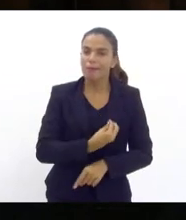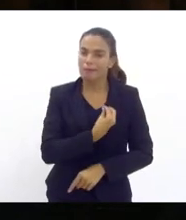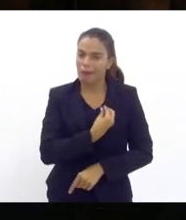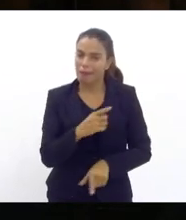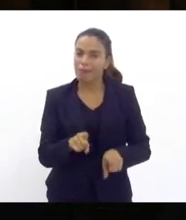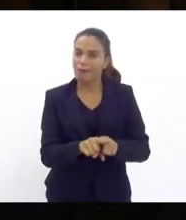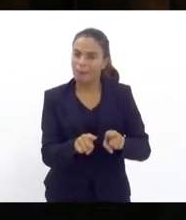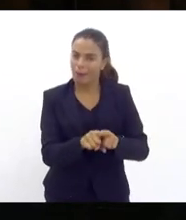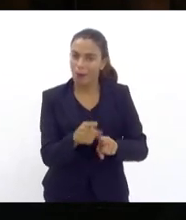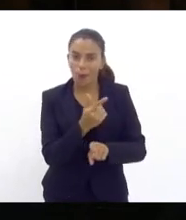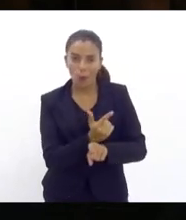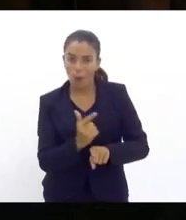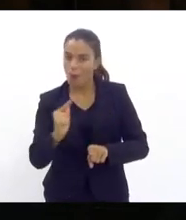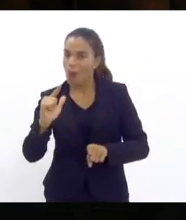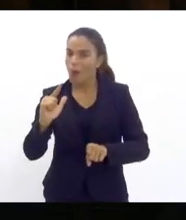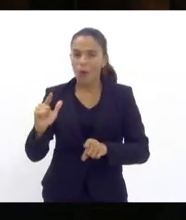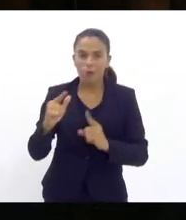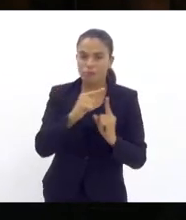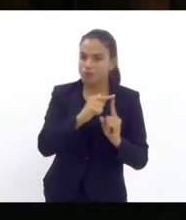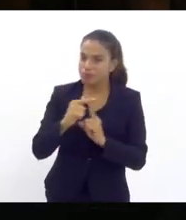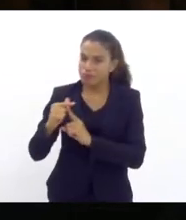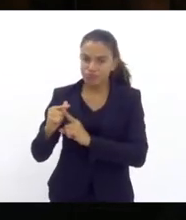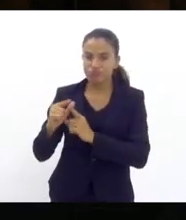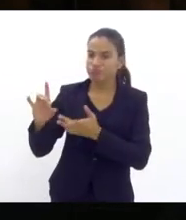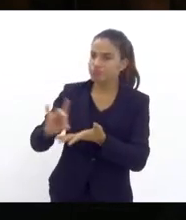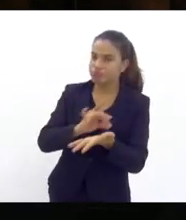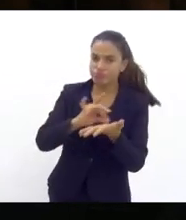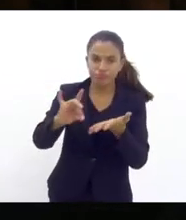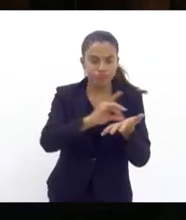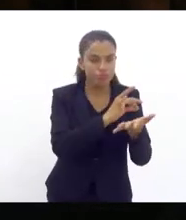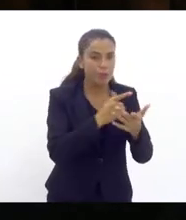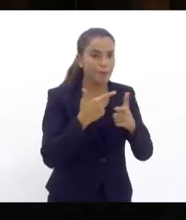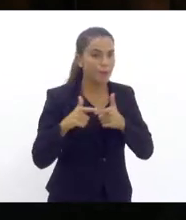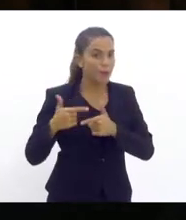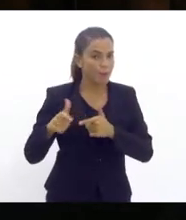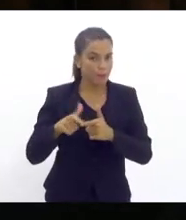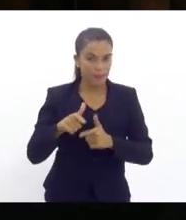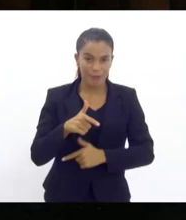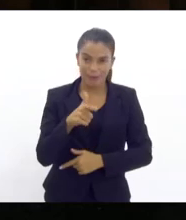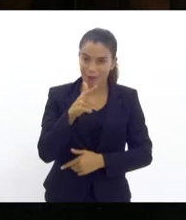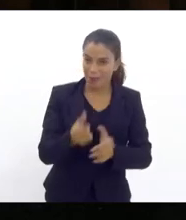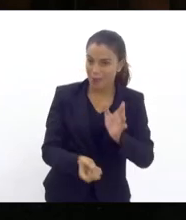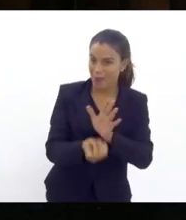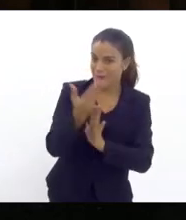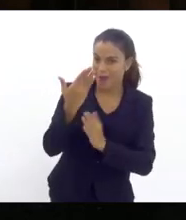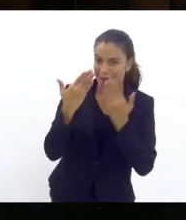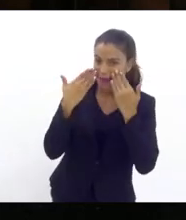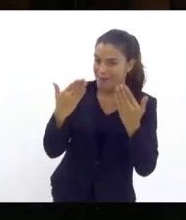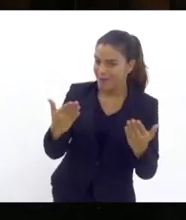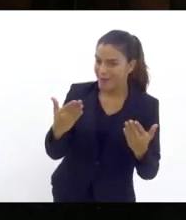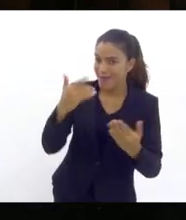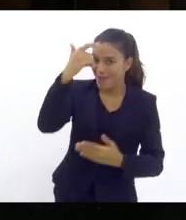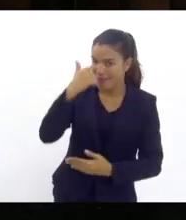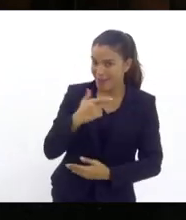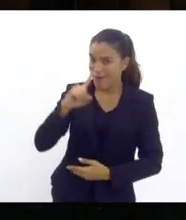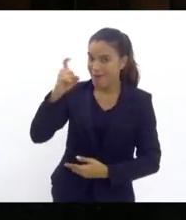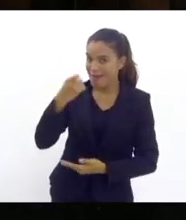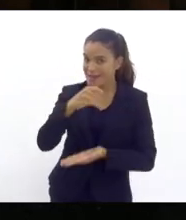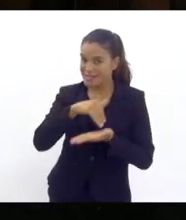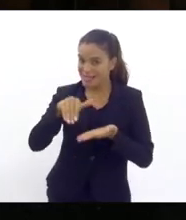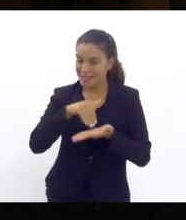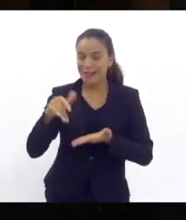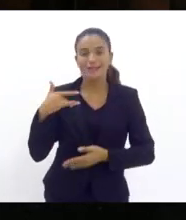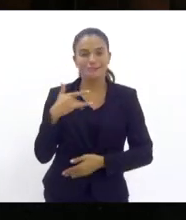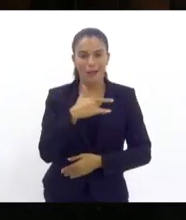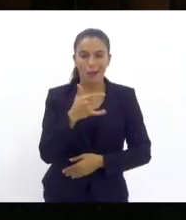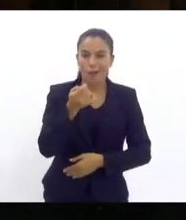presidente um outro tipo de tirania e um outro tipo de problema que muitas vezes não aparece eu que fui secretário de saúde durante